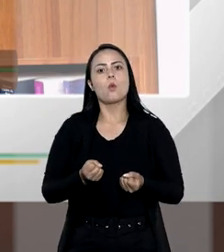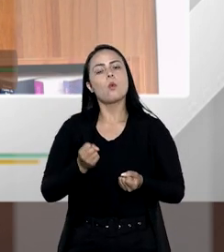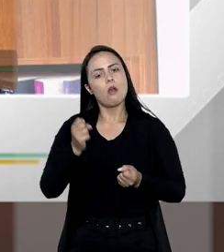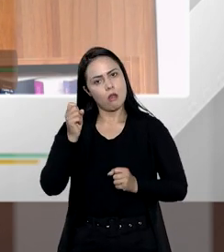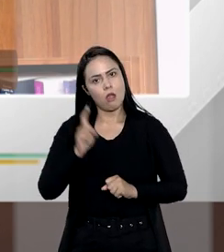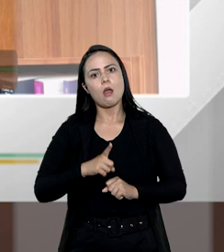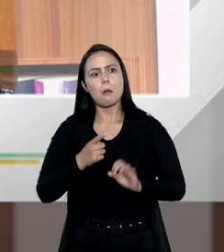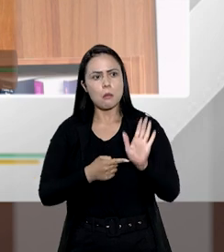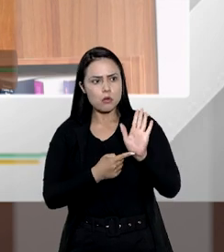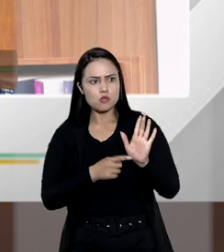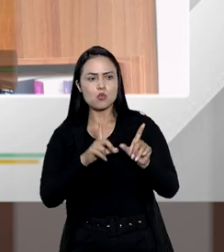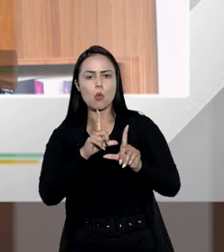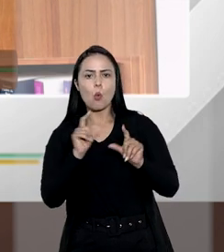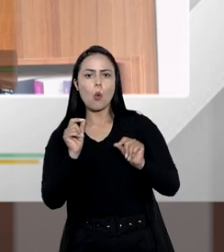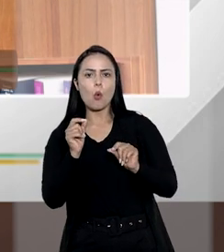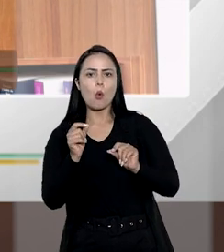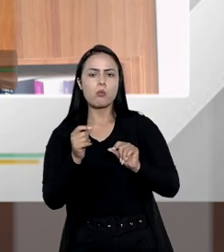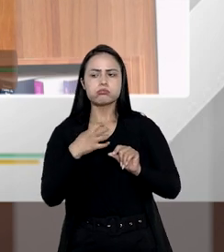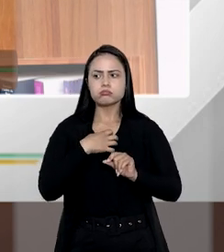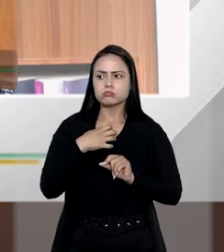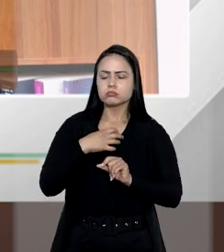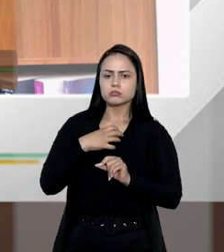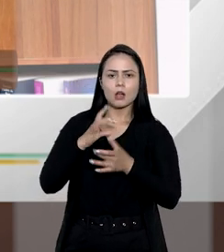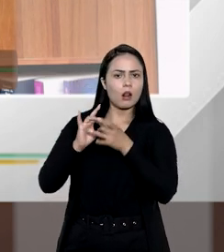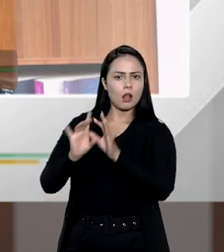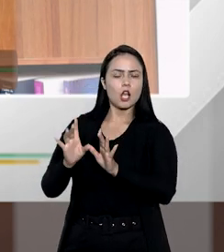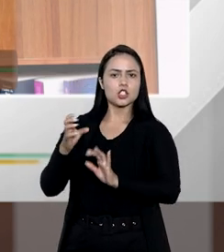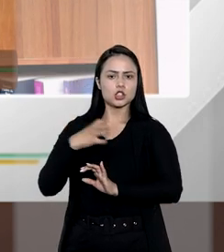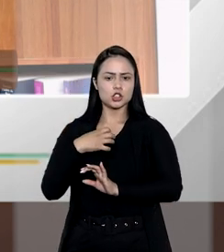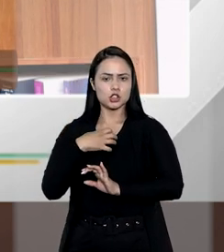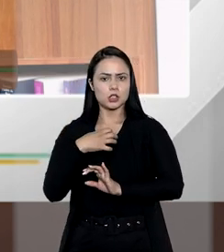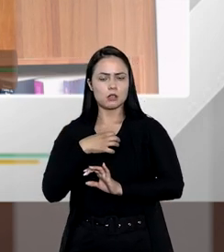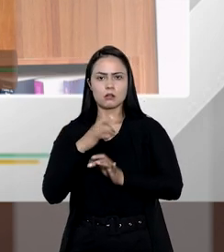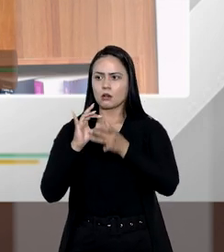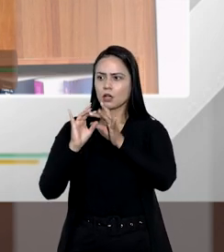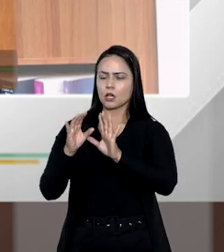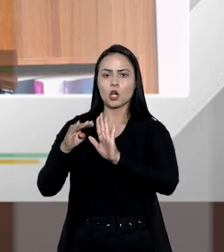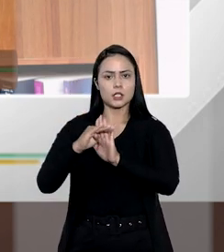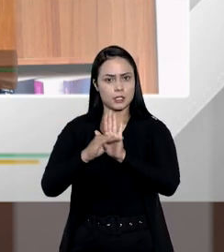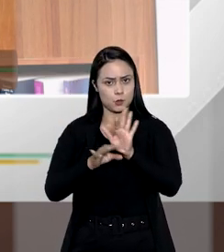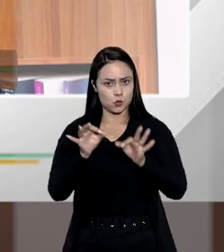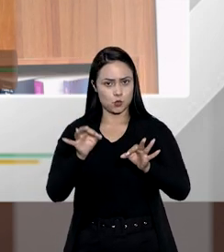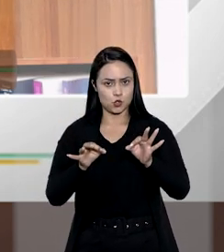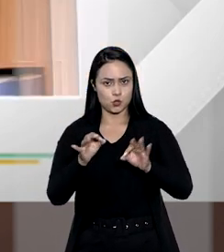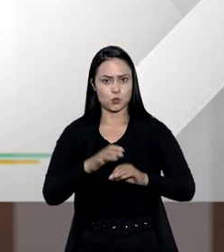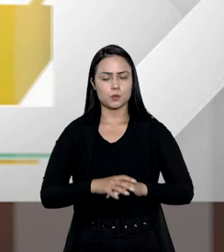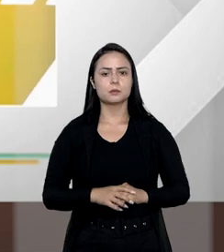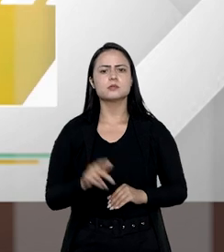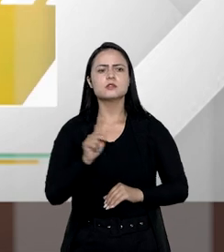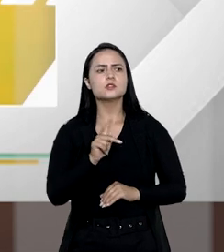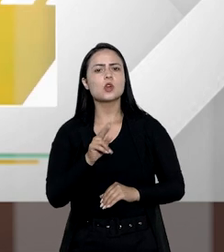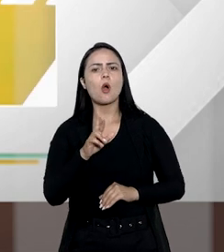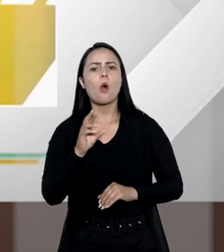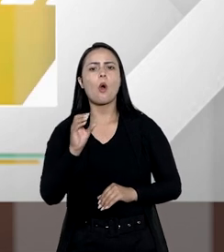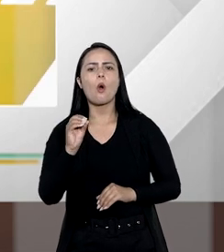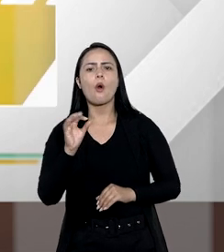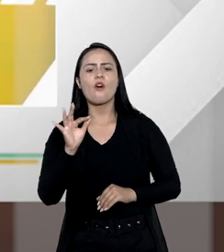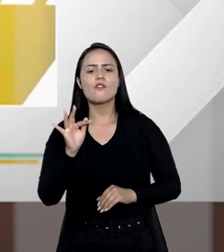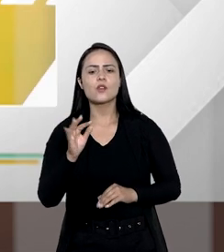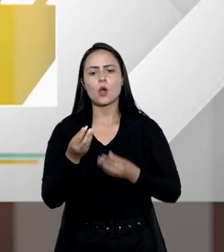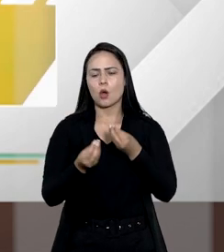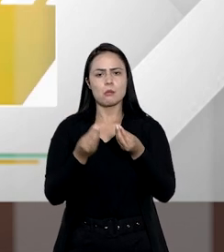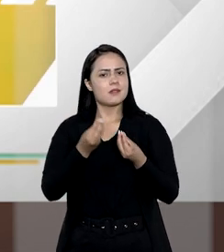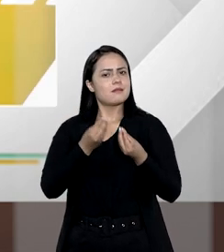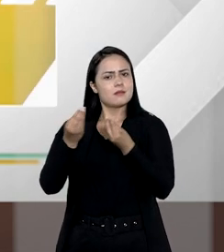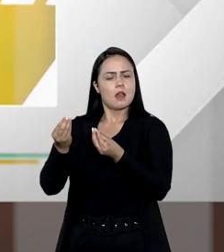ela admite outras formas, mas a renúncia só acontece de forma expressa no nosso ordenamento jurídico. Professor Rolf, e como